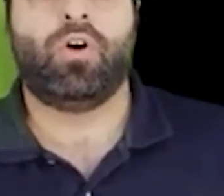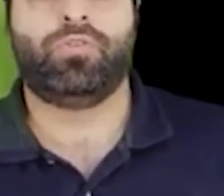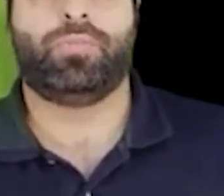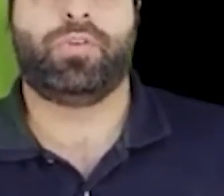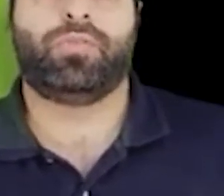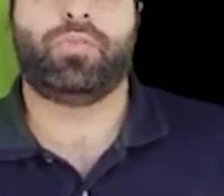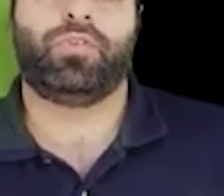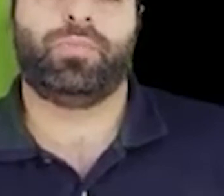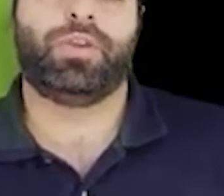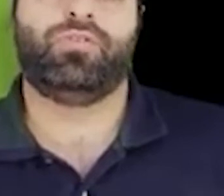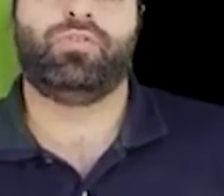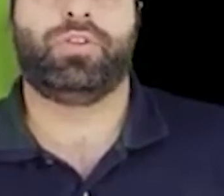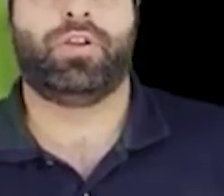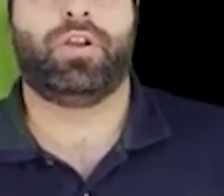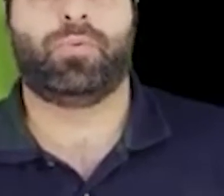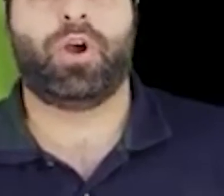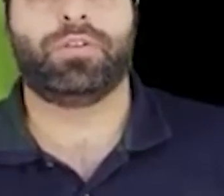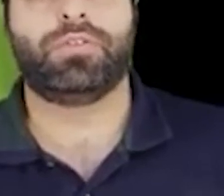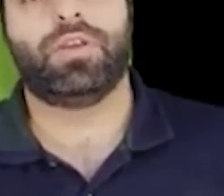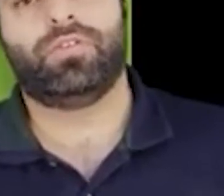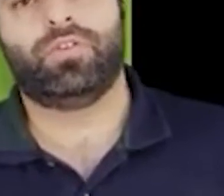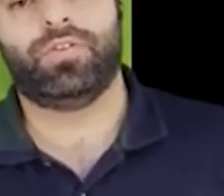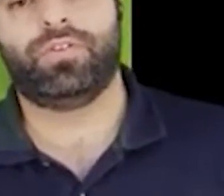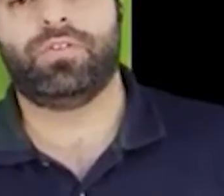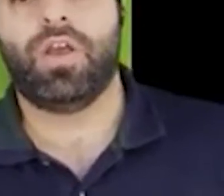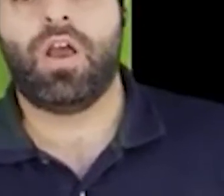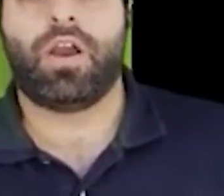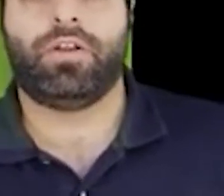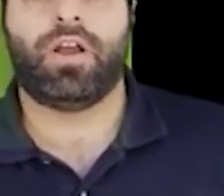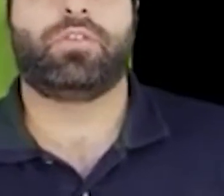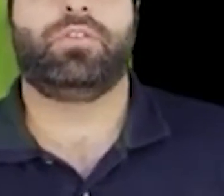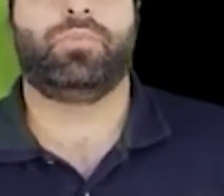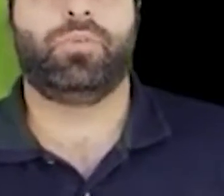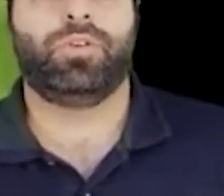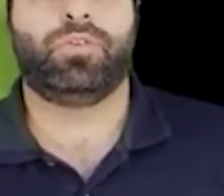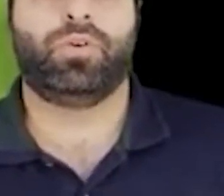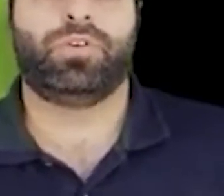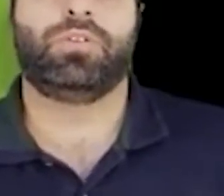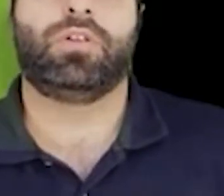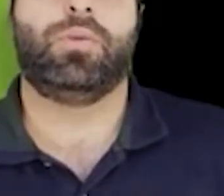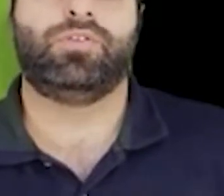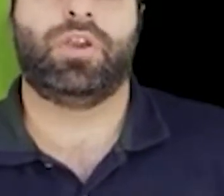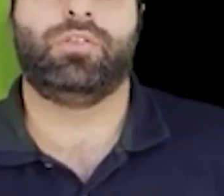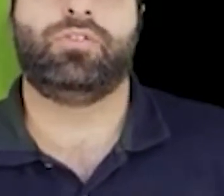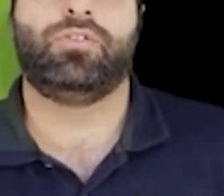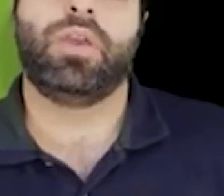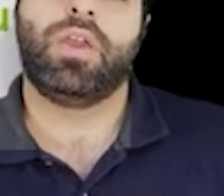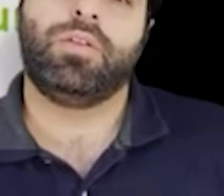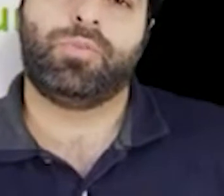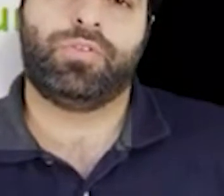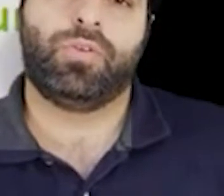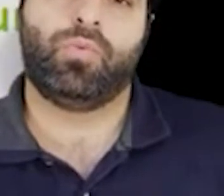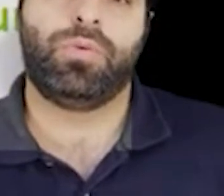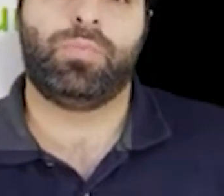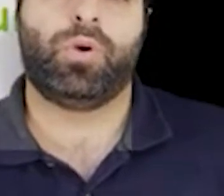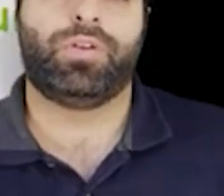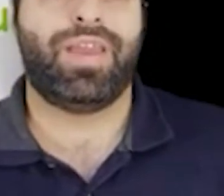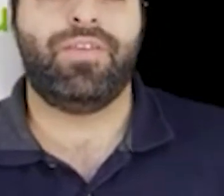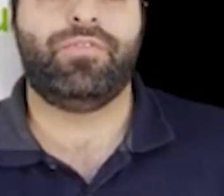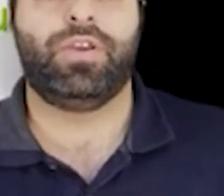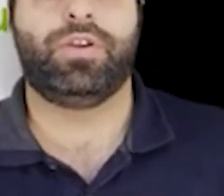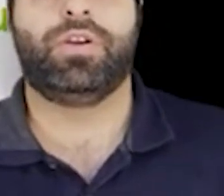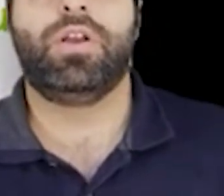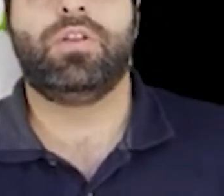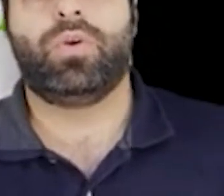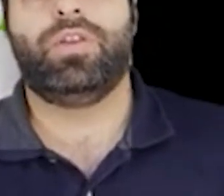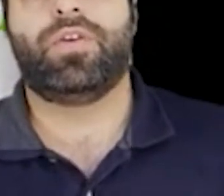de unir para mitigar, então, o uso e o descarte desses produtos e para garantir que nossos produtos e